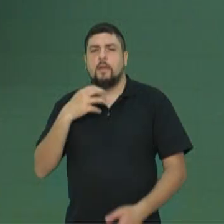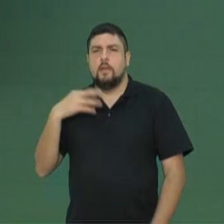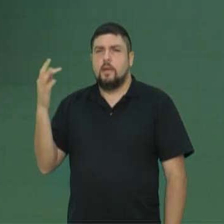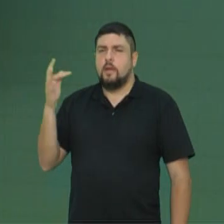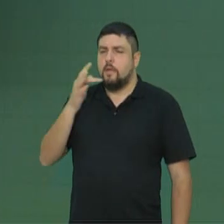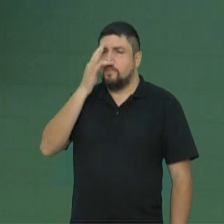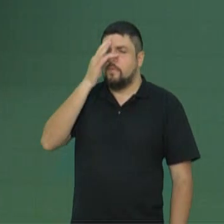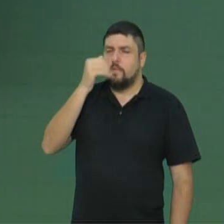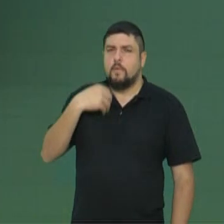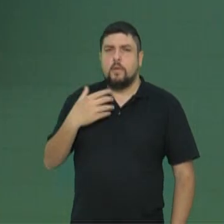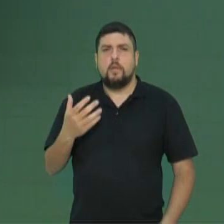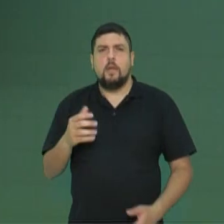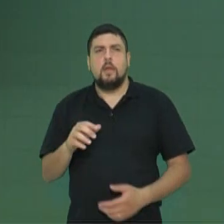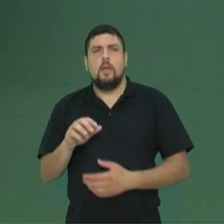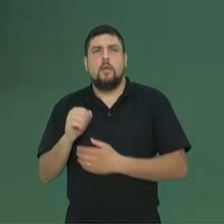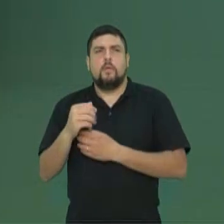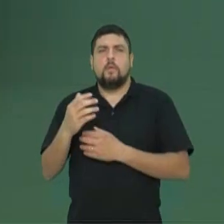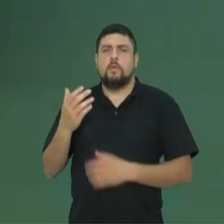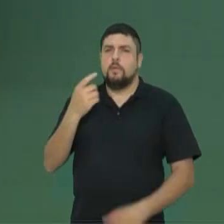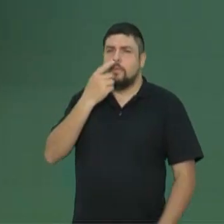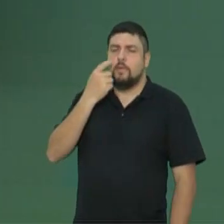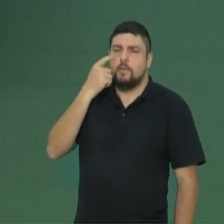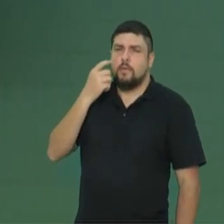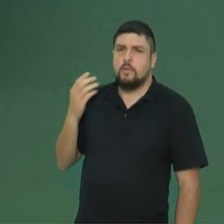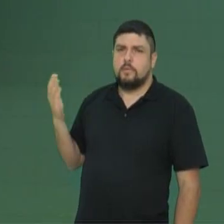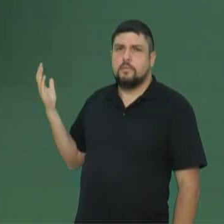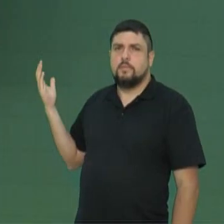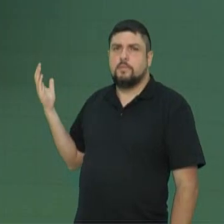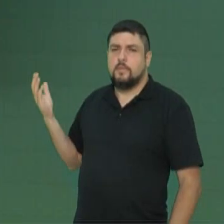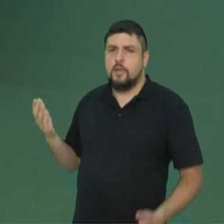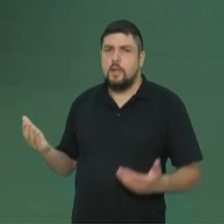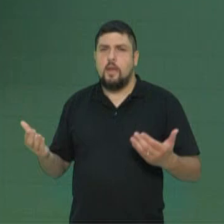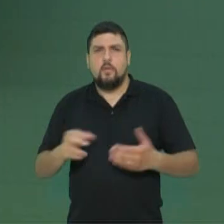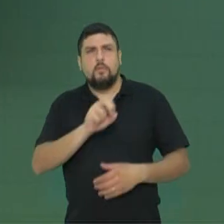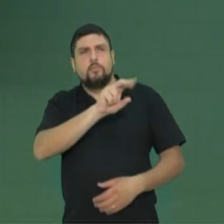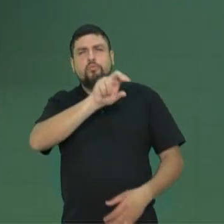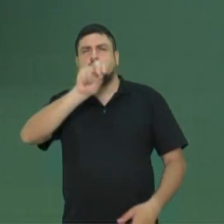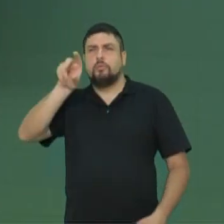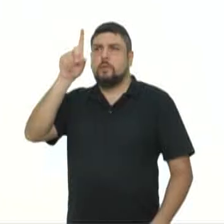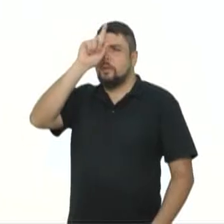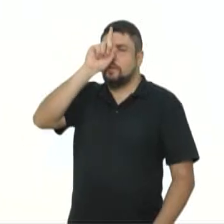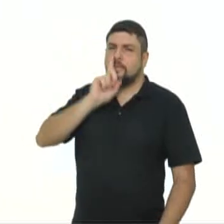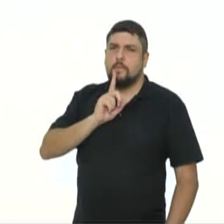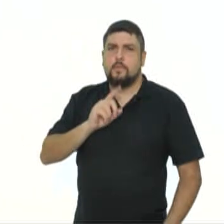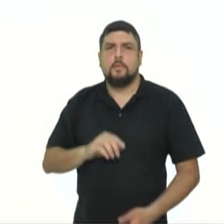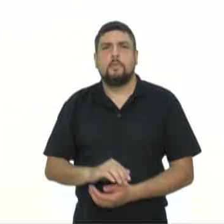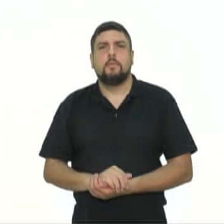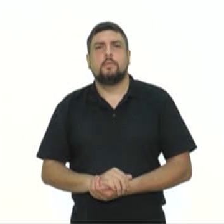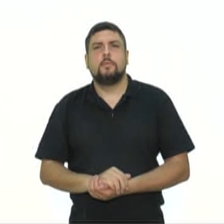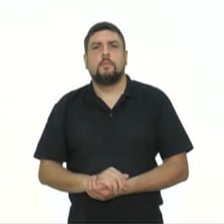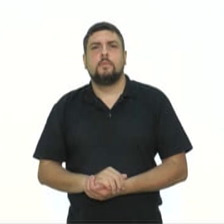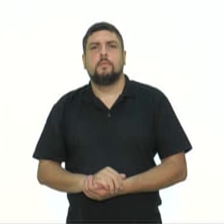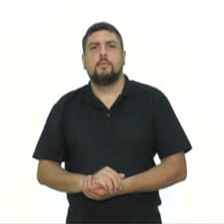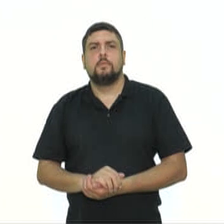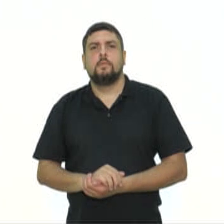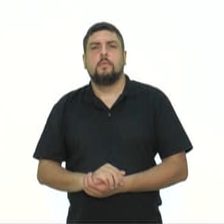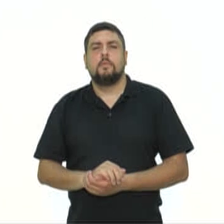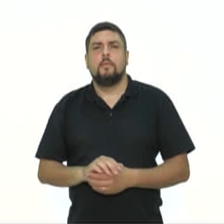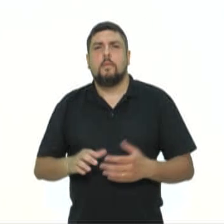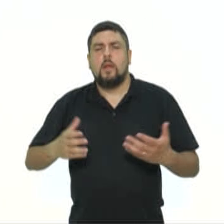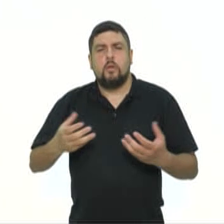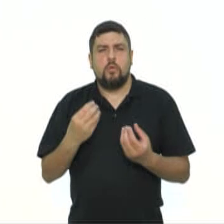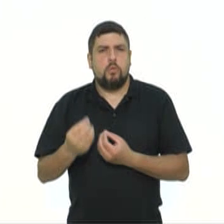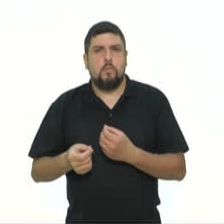Chegou a época dos IPs amarelos agora. Eles são maravilhosos. O IP colore o cenário de seca severa no centro-oeste.